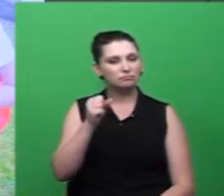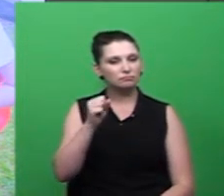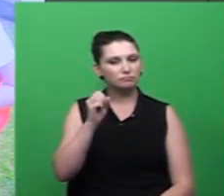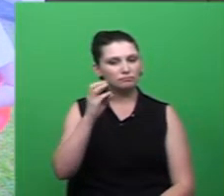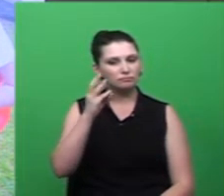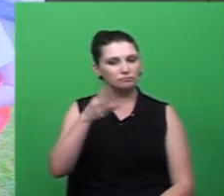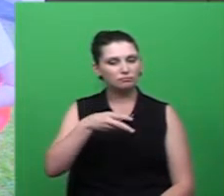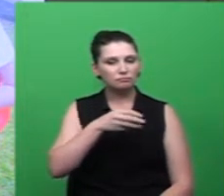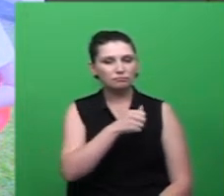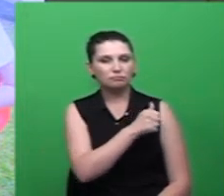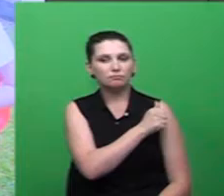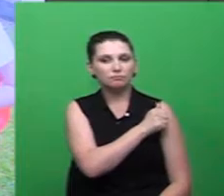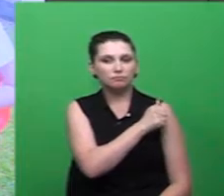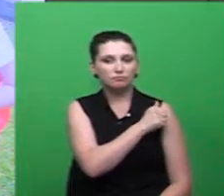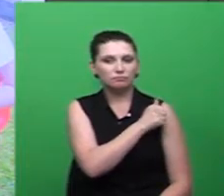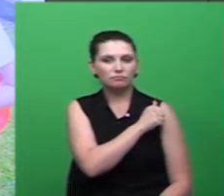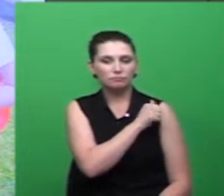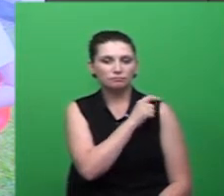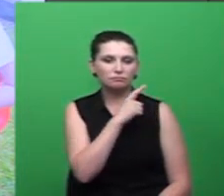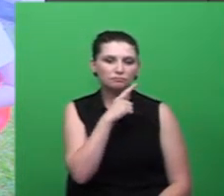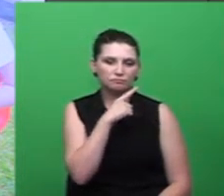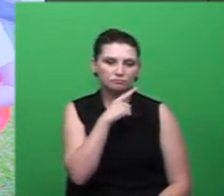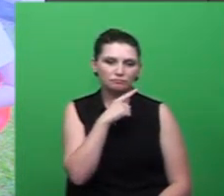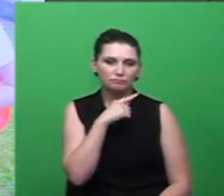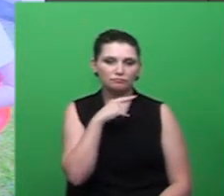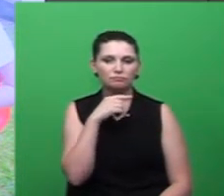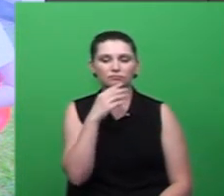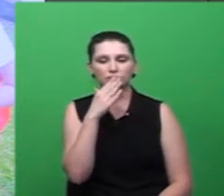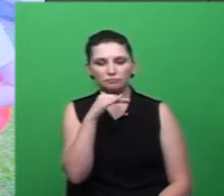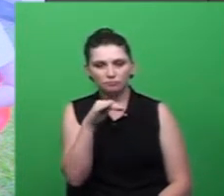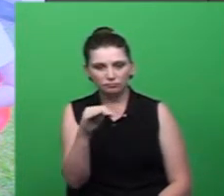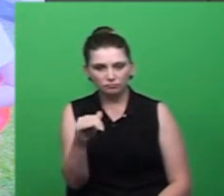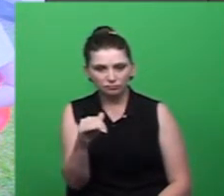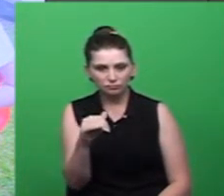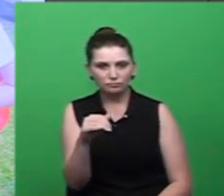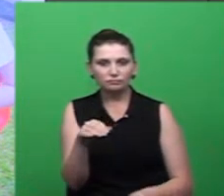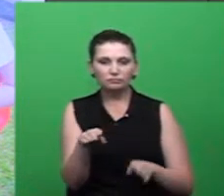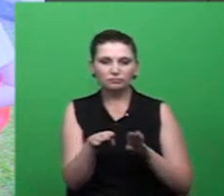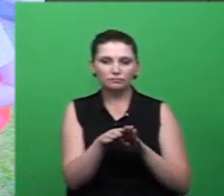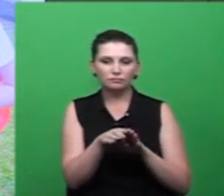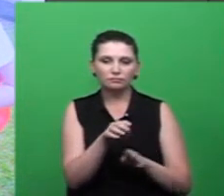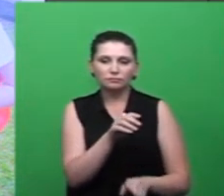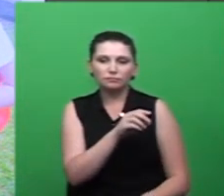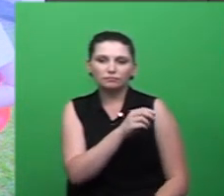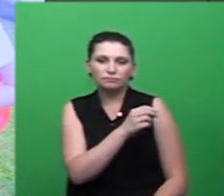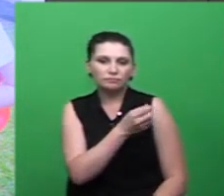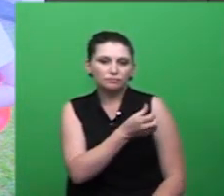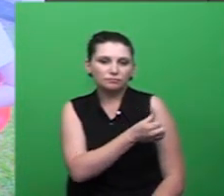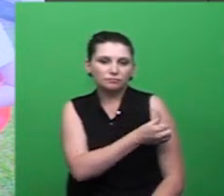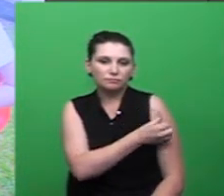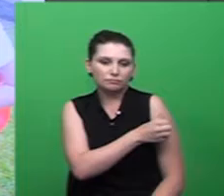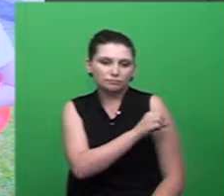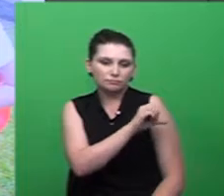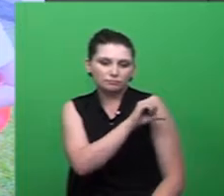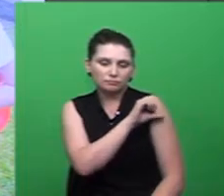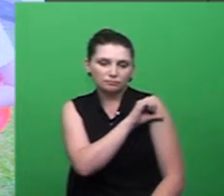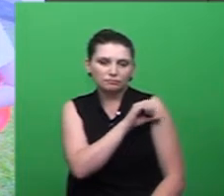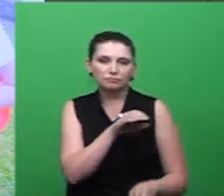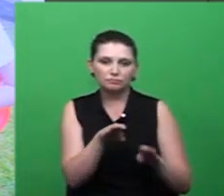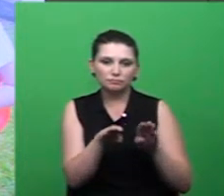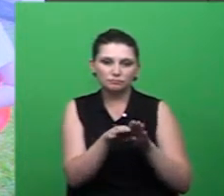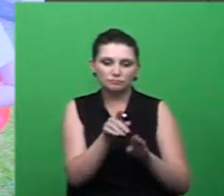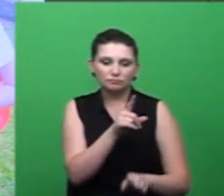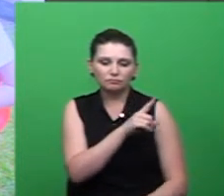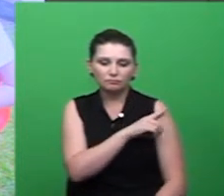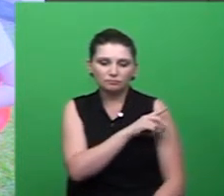a educação nos três níveis, né, educação infantil, anos iniciais e anos finais. Então, aqui, uma, algum